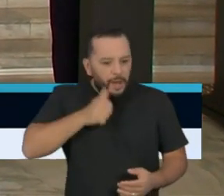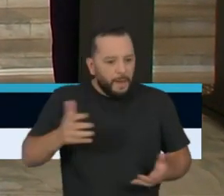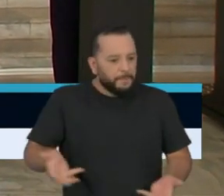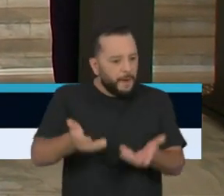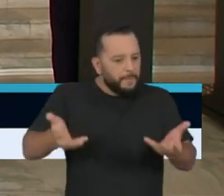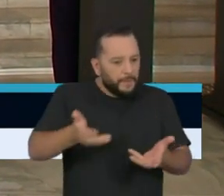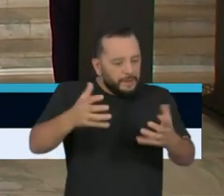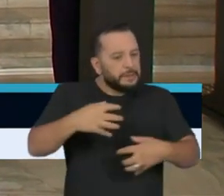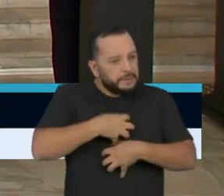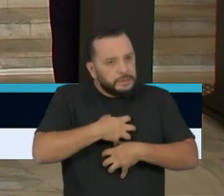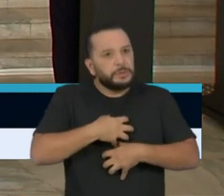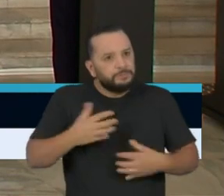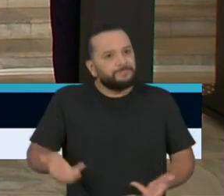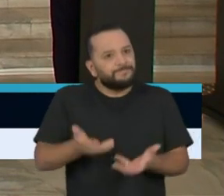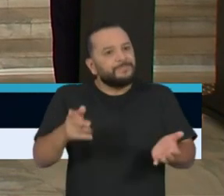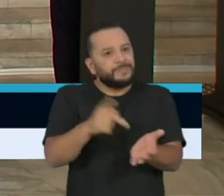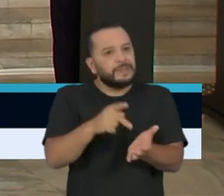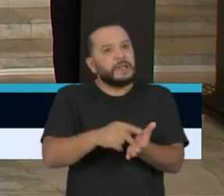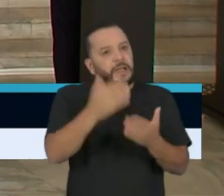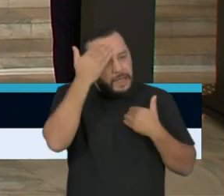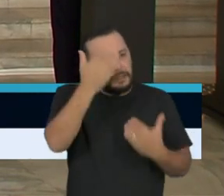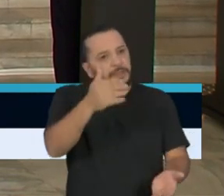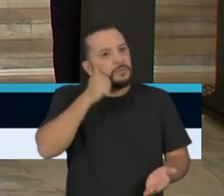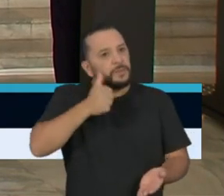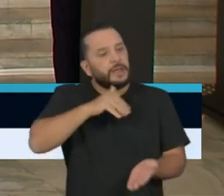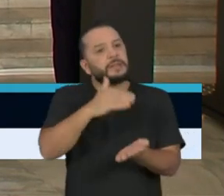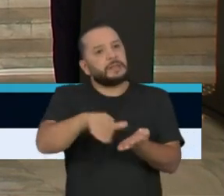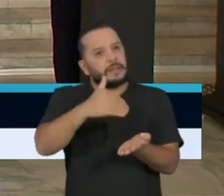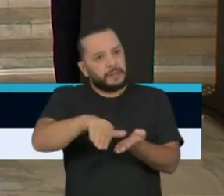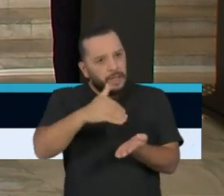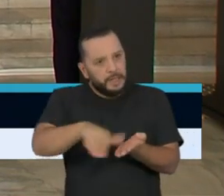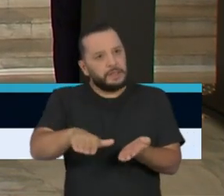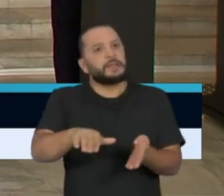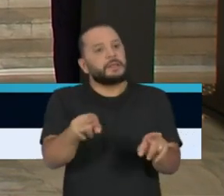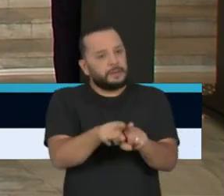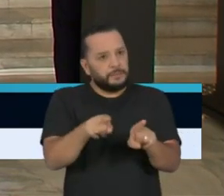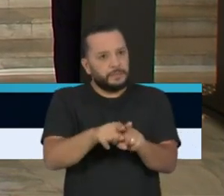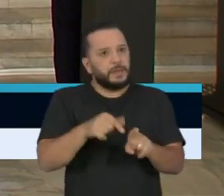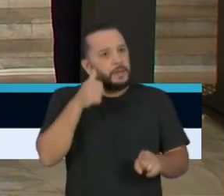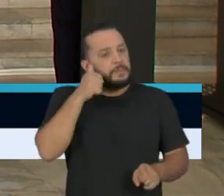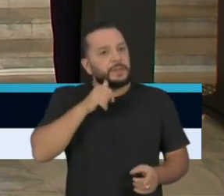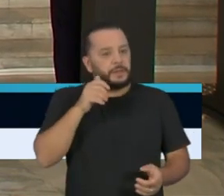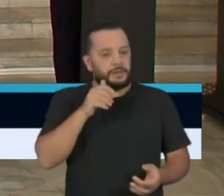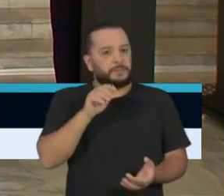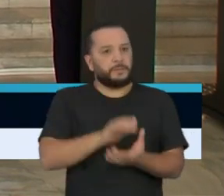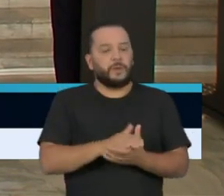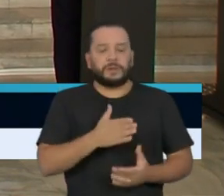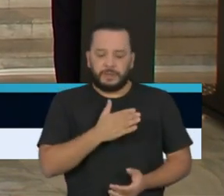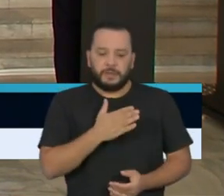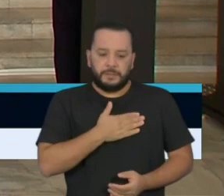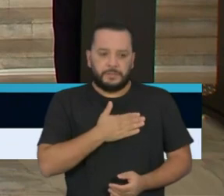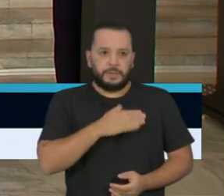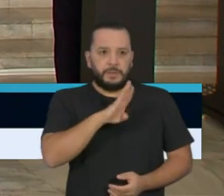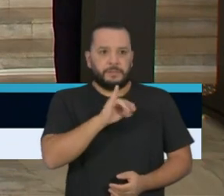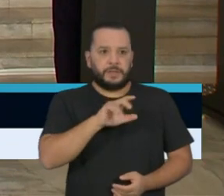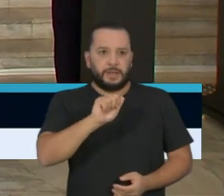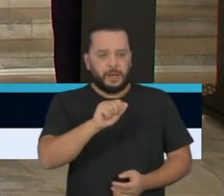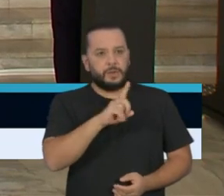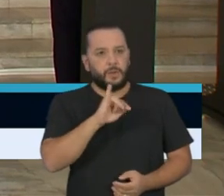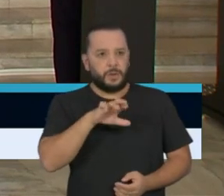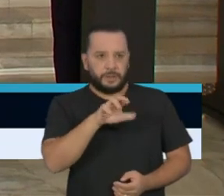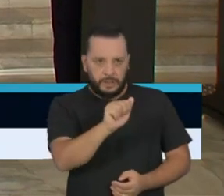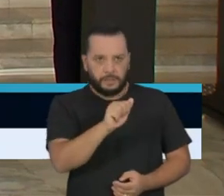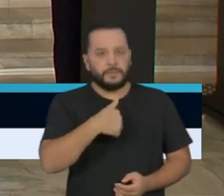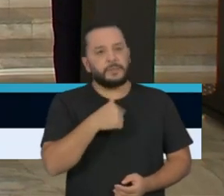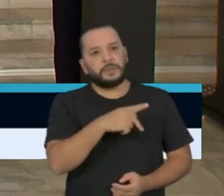mulheres que fazem parte do nosso secretariado e registro também um agradecimento especial à minha esposa, Bia Dória, como presidente do Fundo Social. E